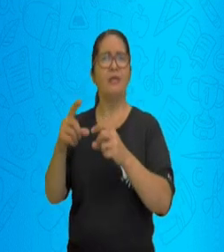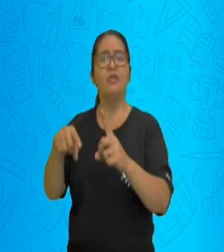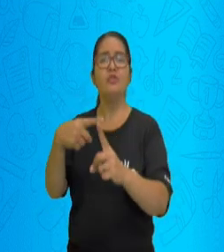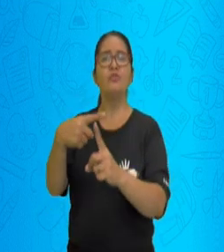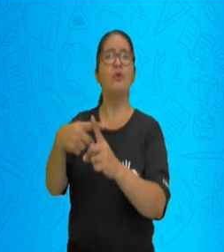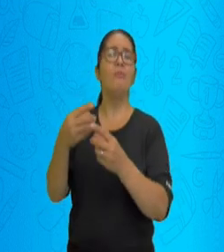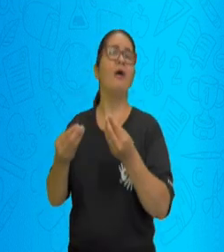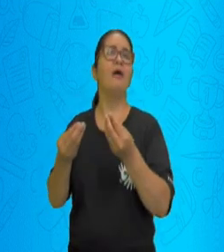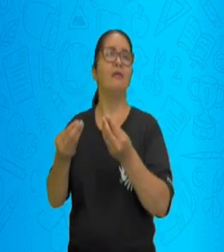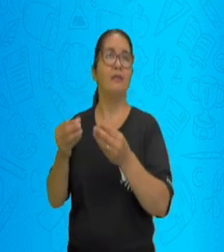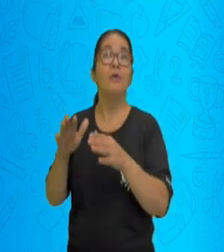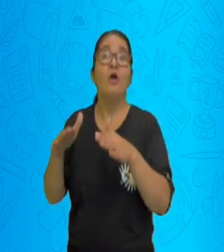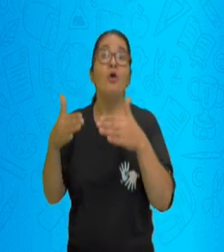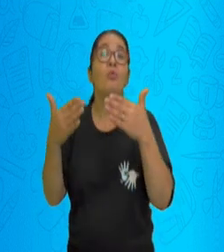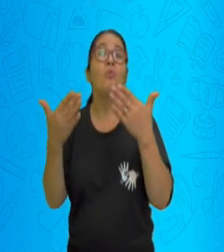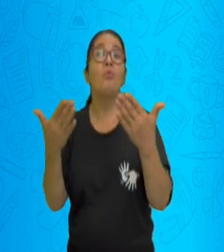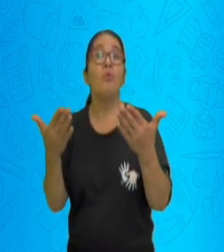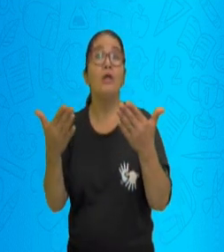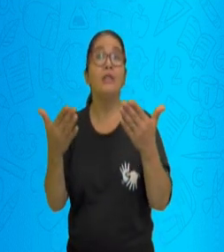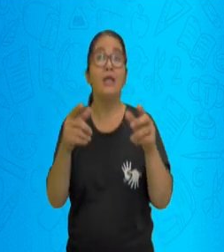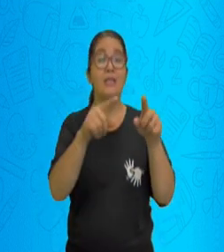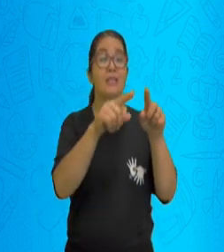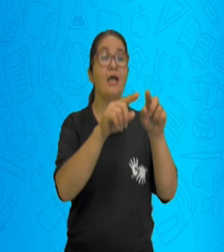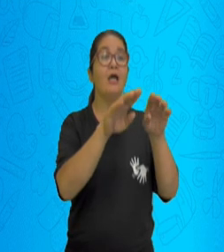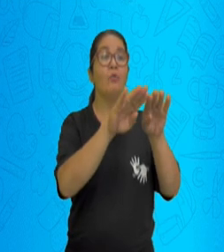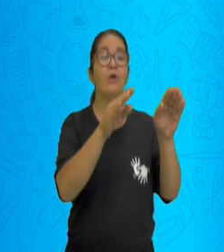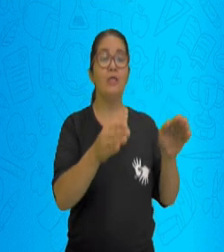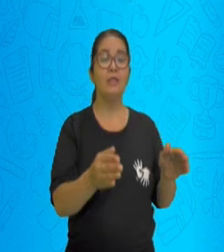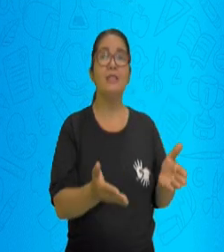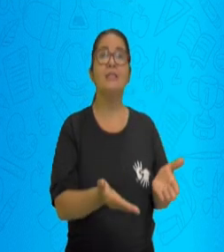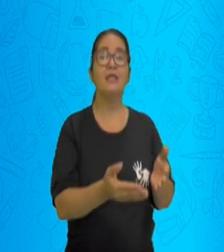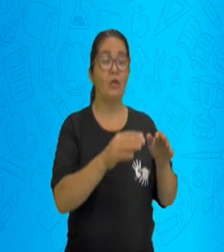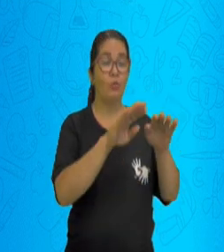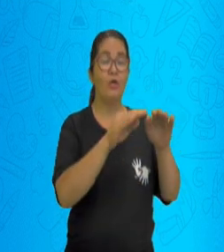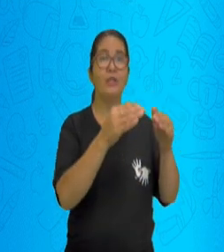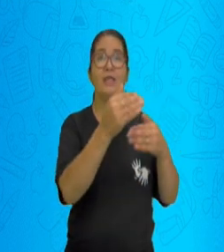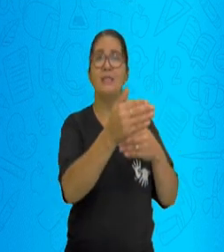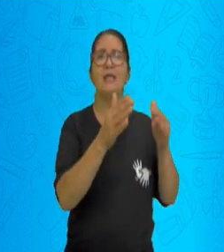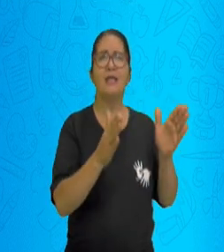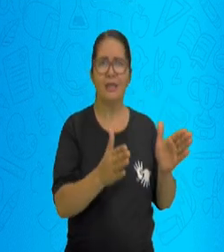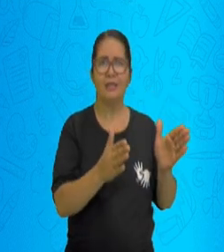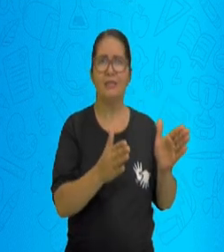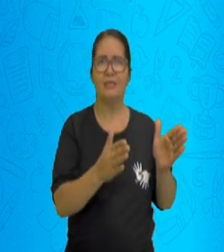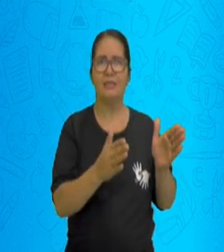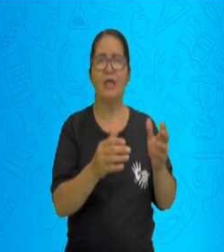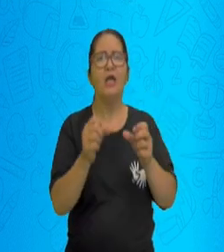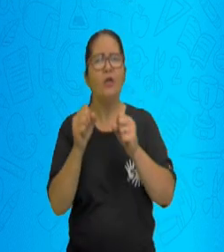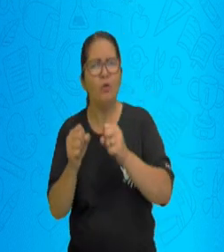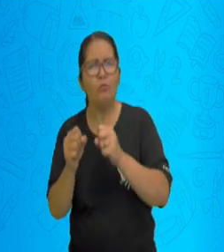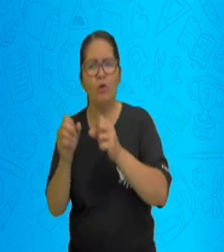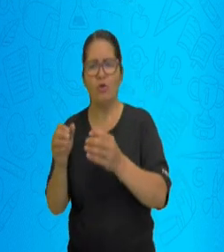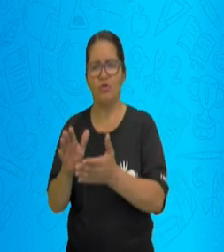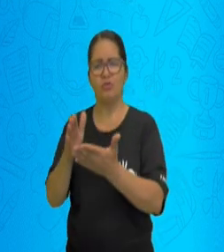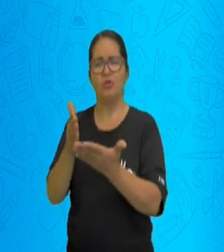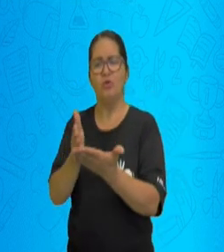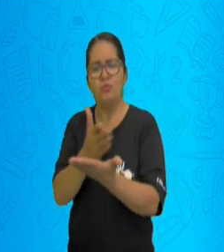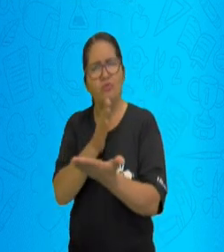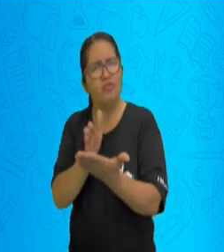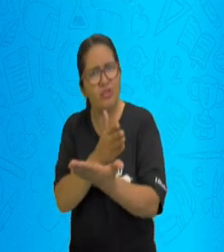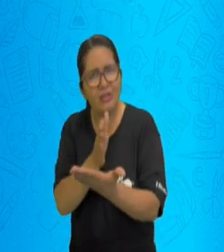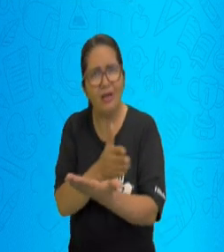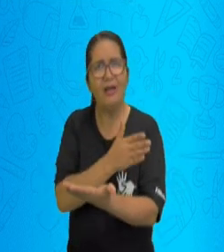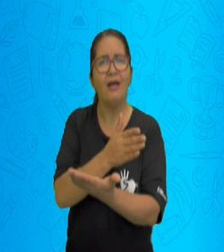Quantas caixas podem ser retiradas de ambos os pratos, de modo que a balança continue em equilíbrio? Então, vamos